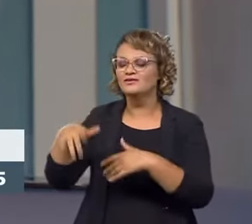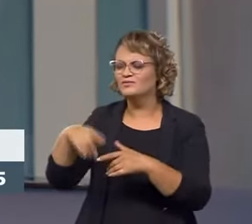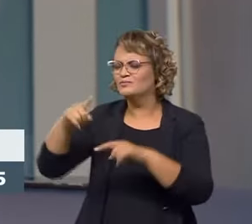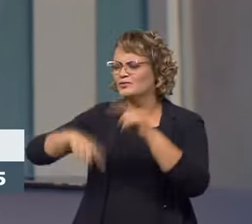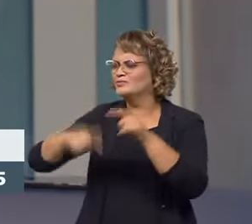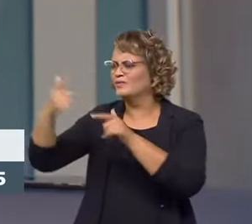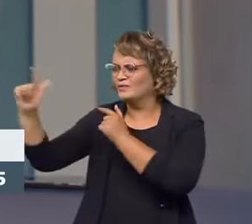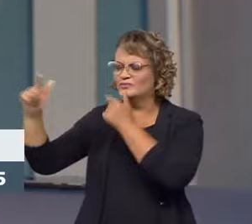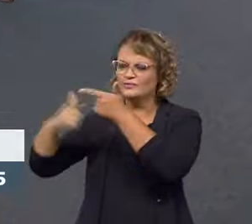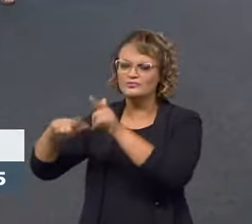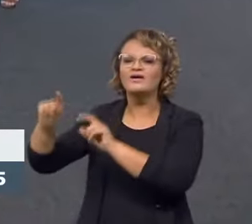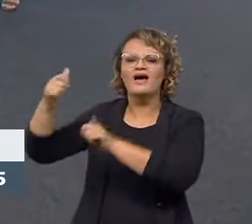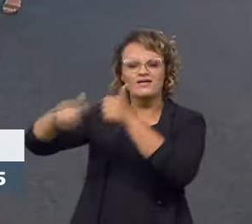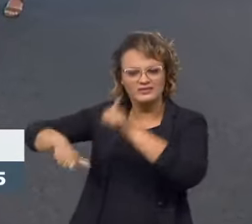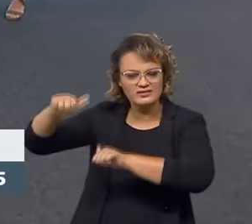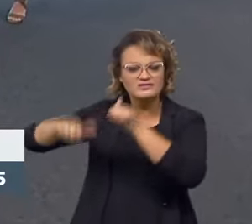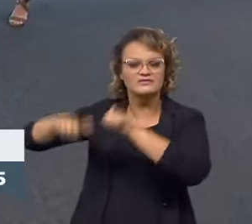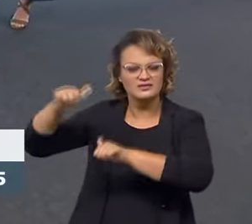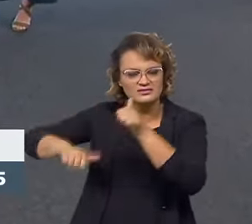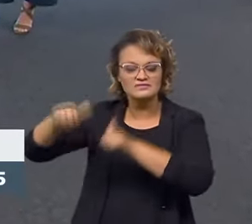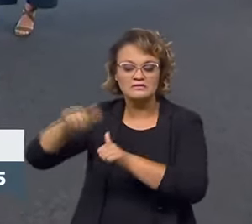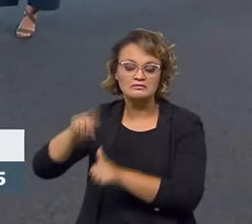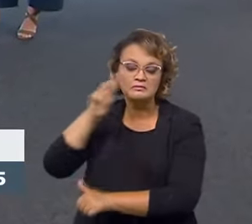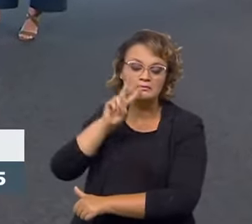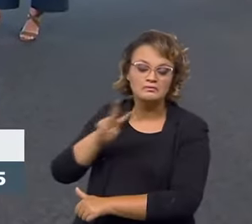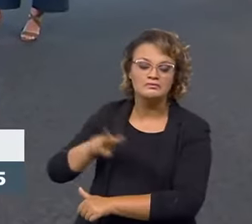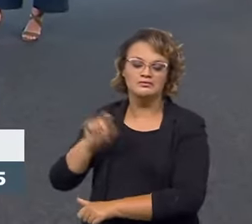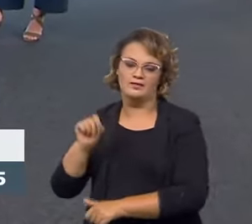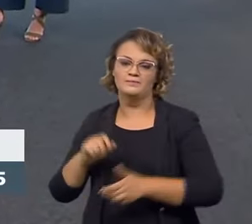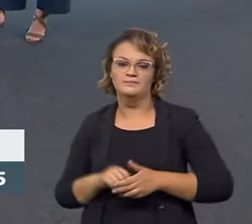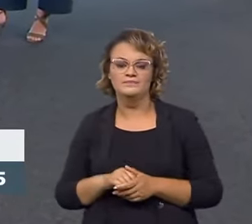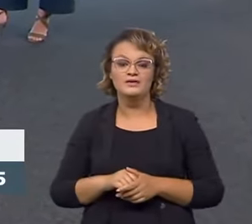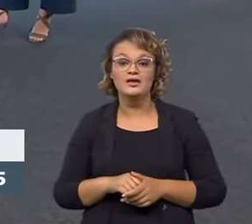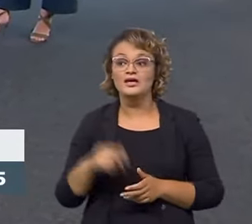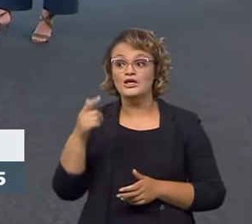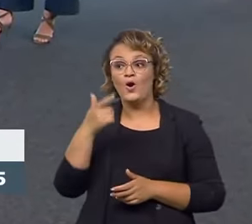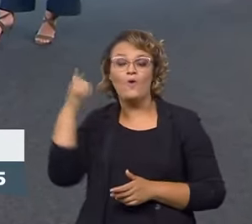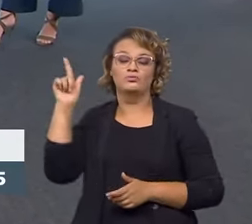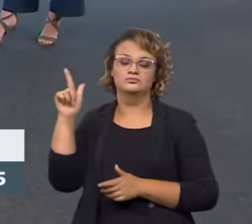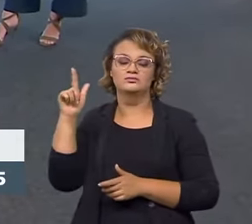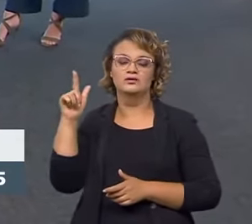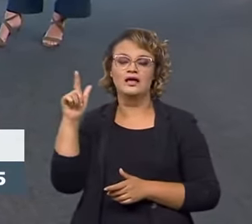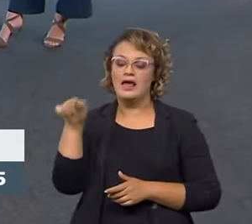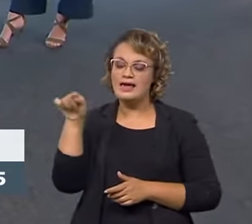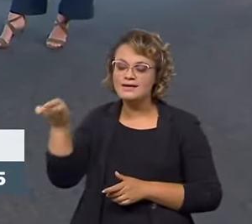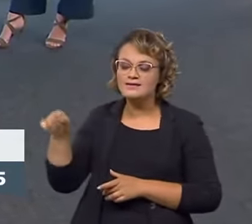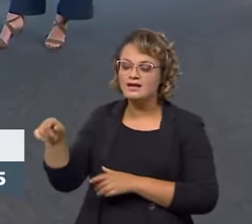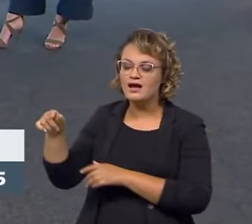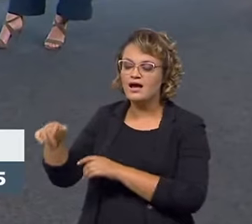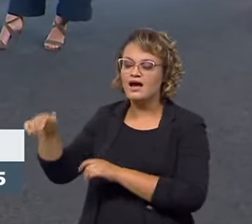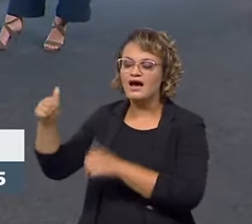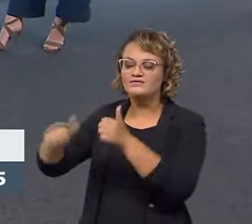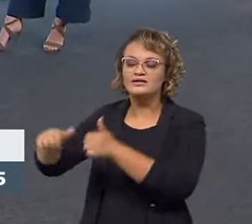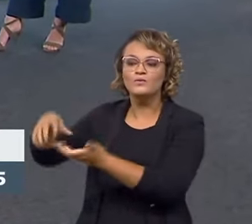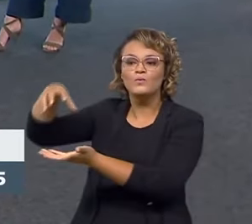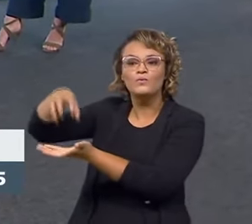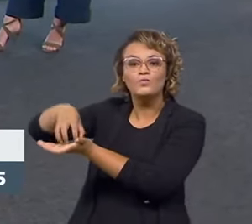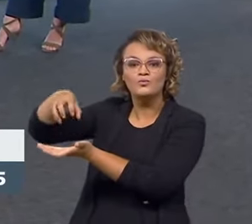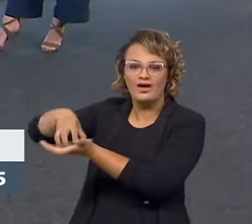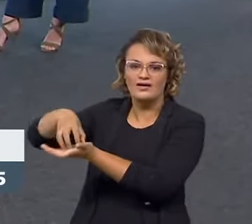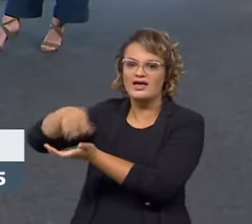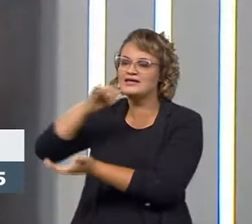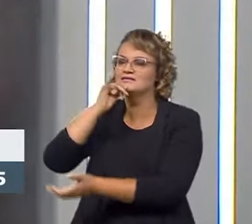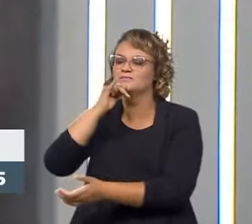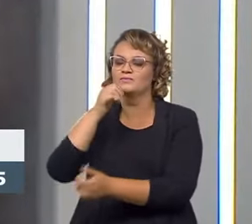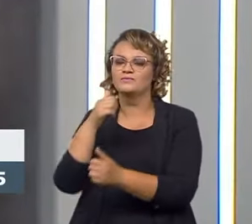deles são regulamentados pelo Inmetro. E em outros, o Inmetro vai apoiar uma agência reguladora. Então, por exemplo, a